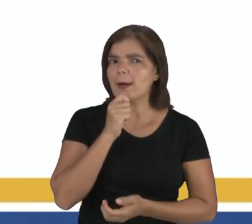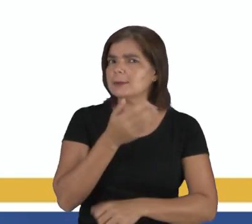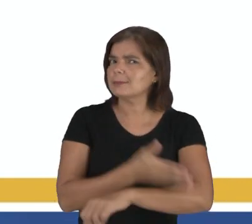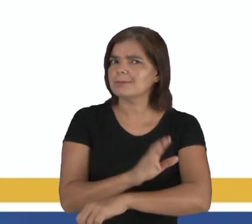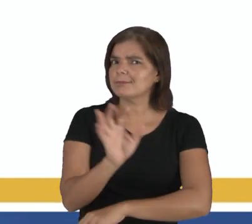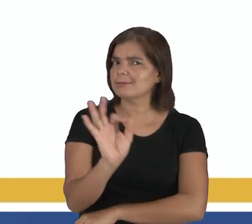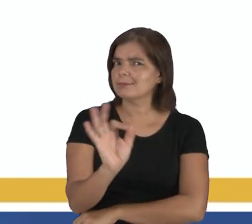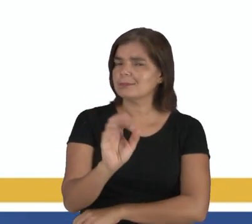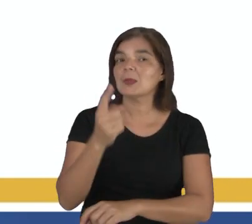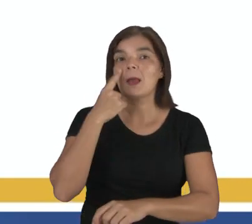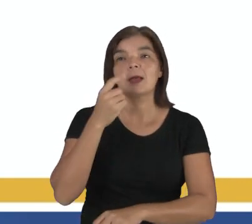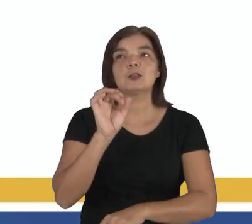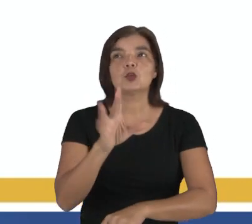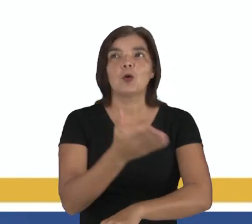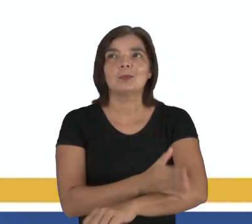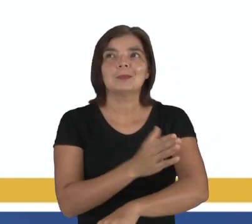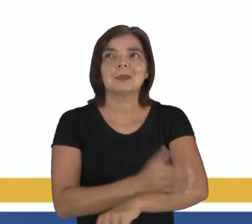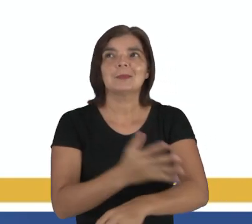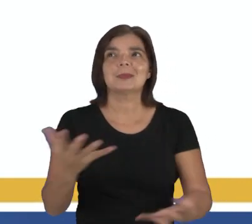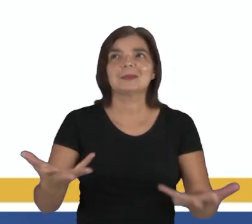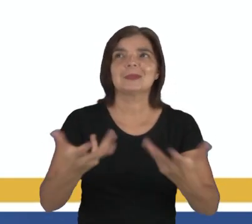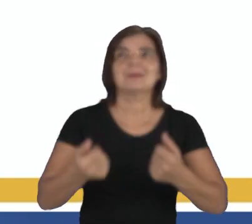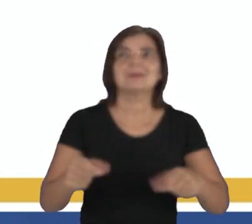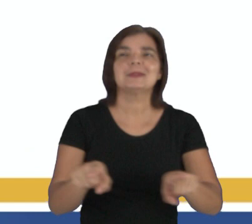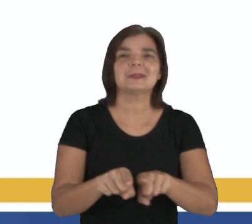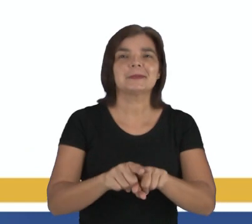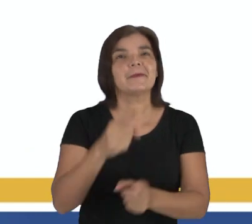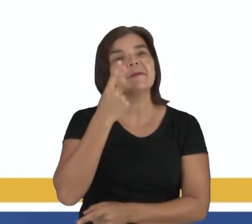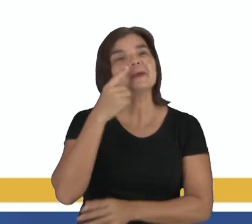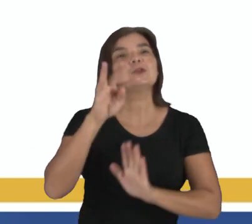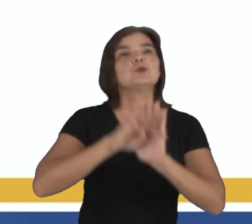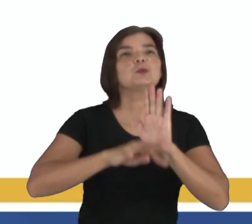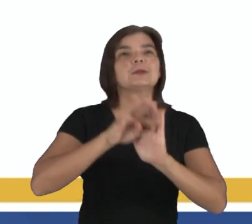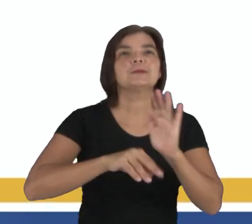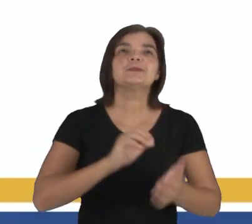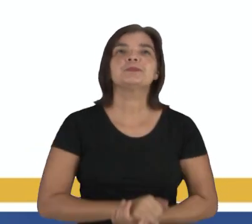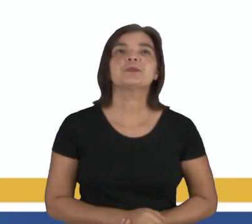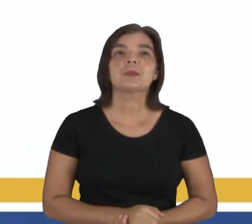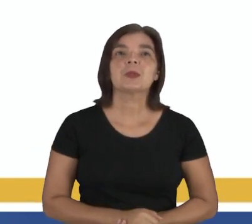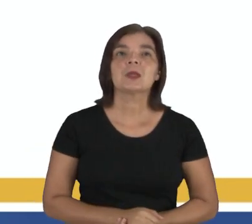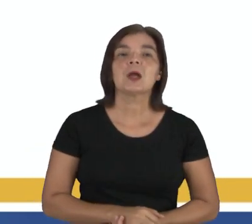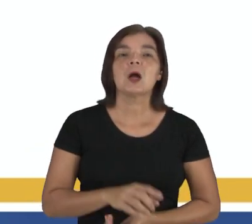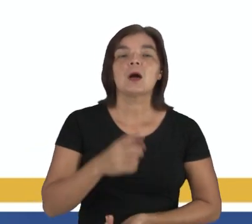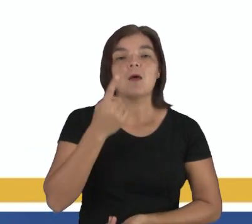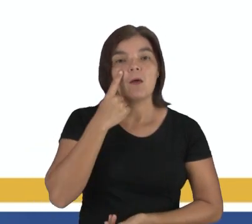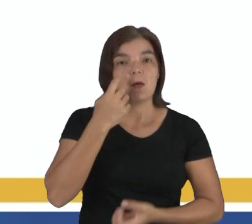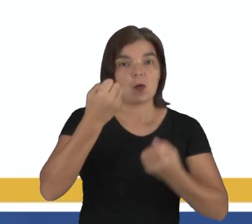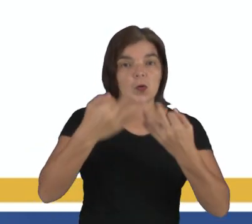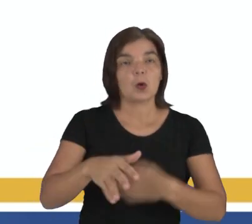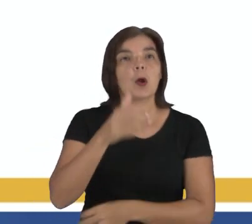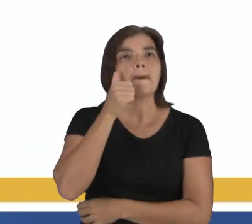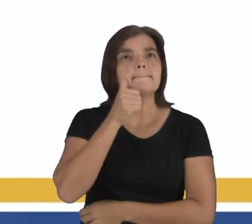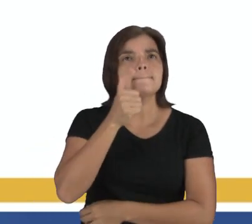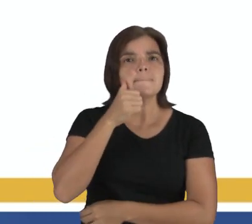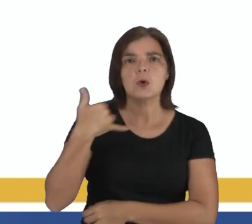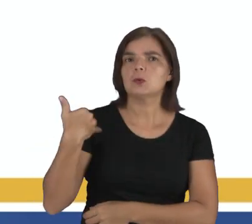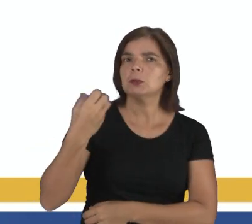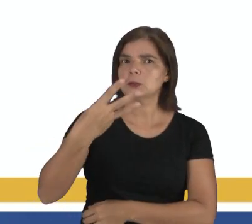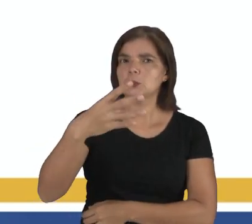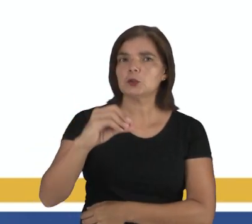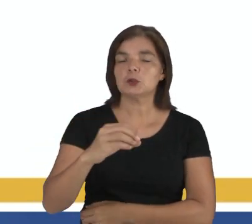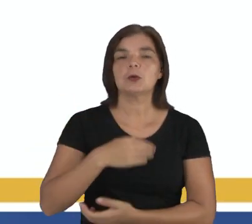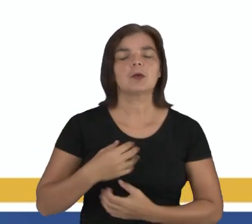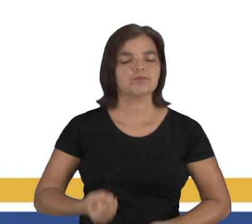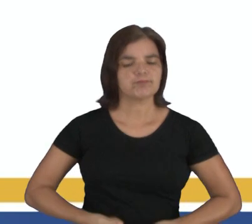exercitando. É para praticarmos a nossa habilidade. Vejamos o texto. Diz assim, mulher de 30, né?